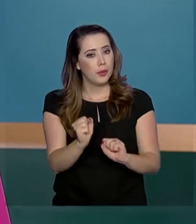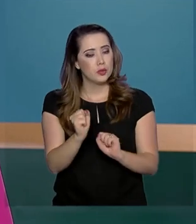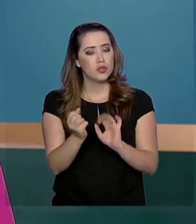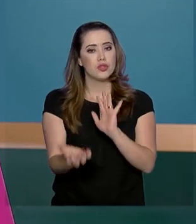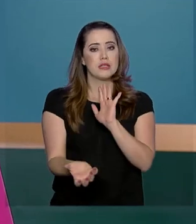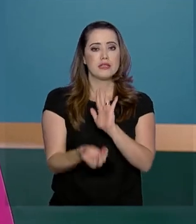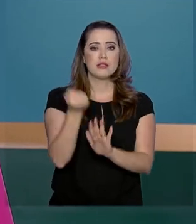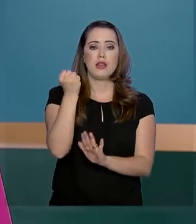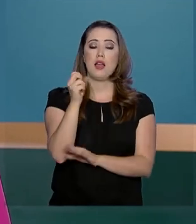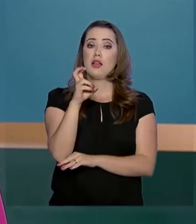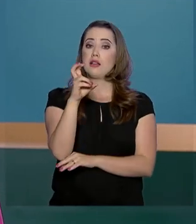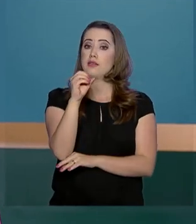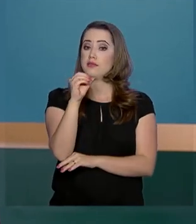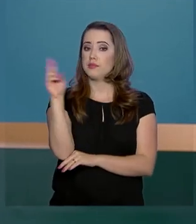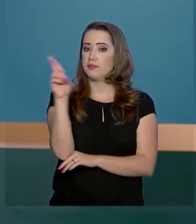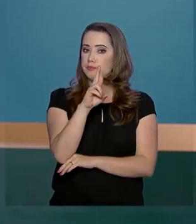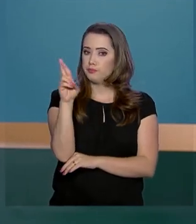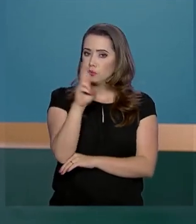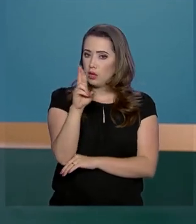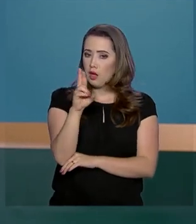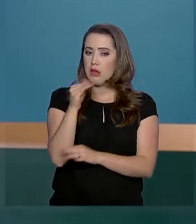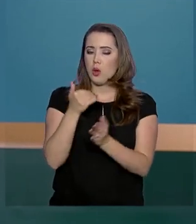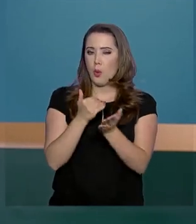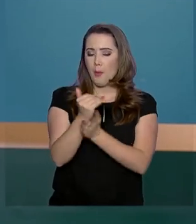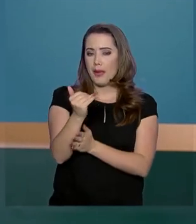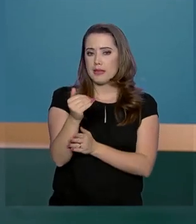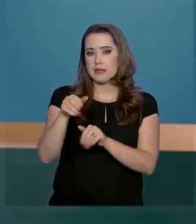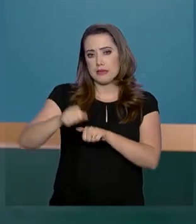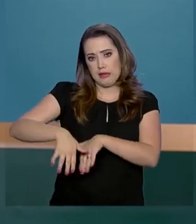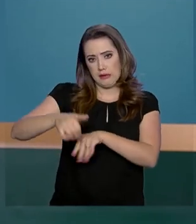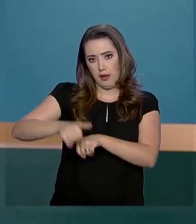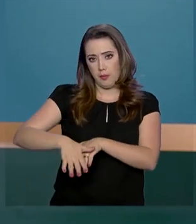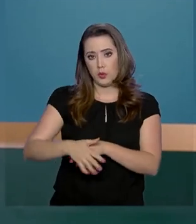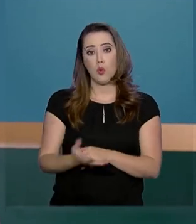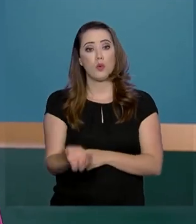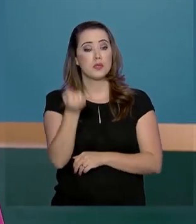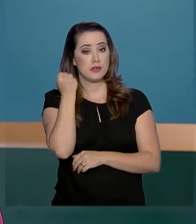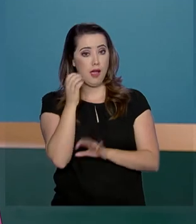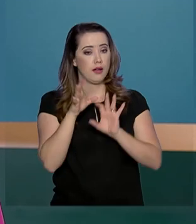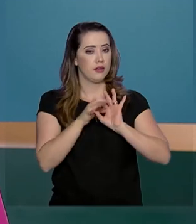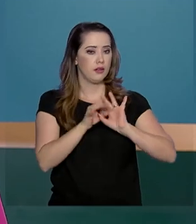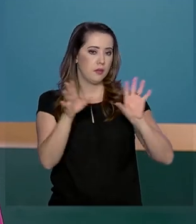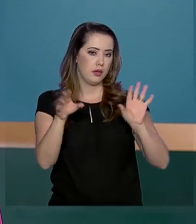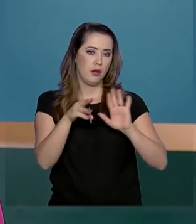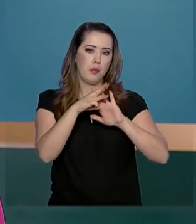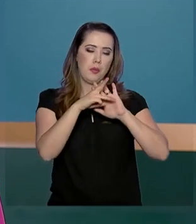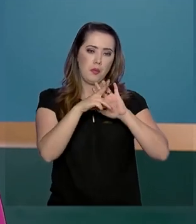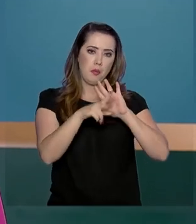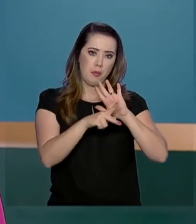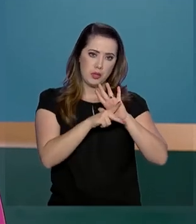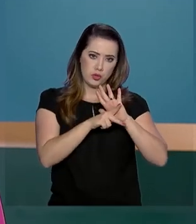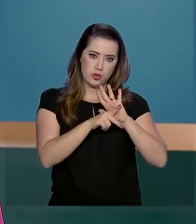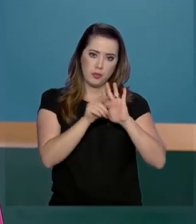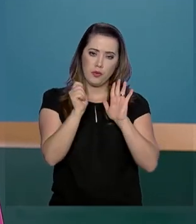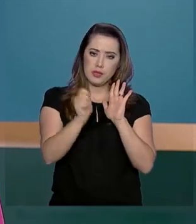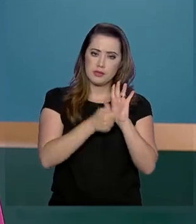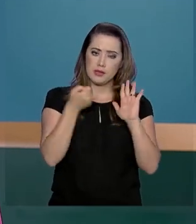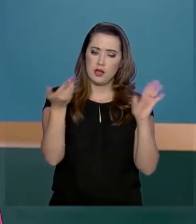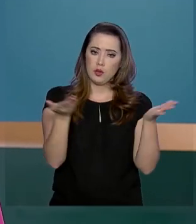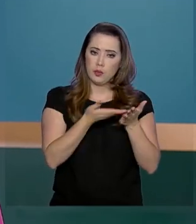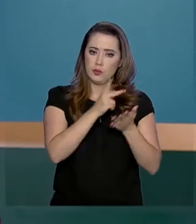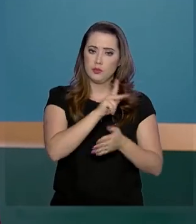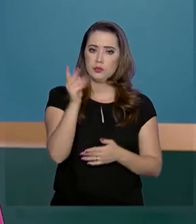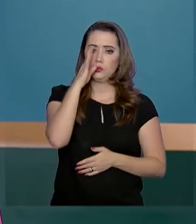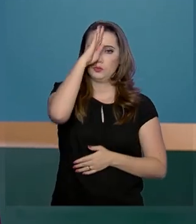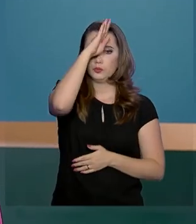vai poder sacar R$ 500 do fundo a partir de setembro. O saque foi autorizado por medida provisória, assinada hoje